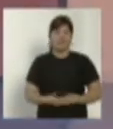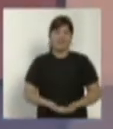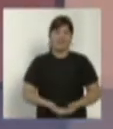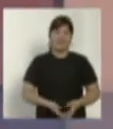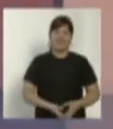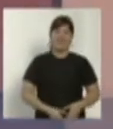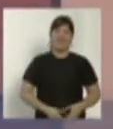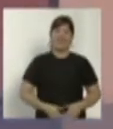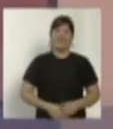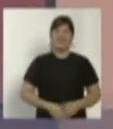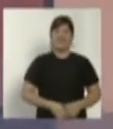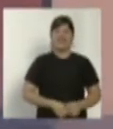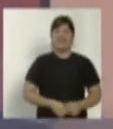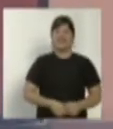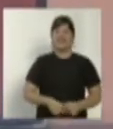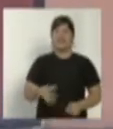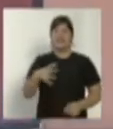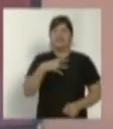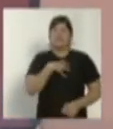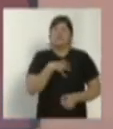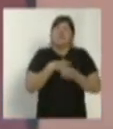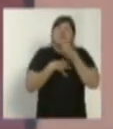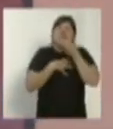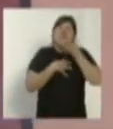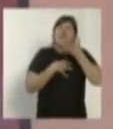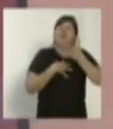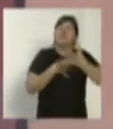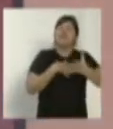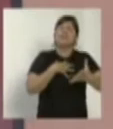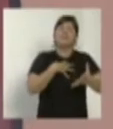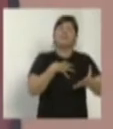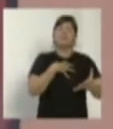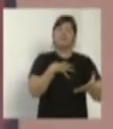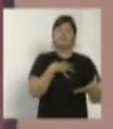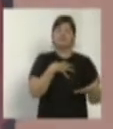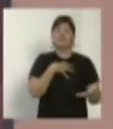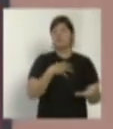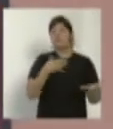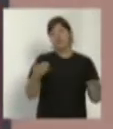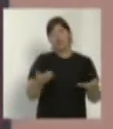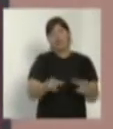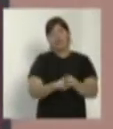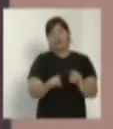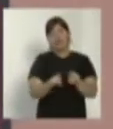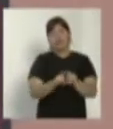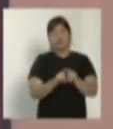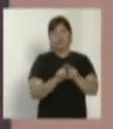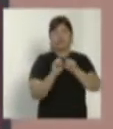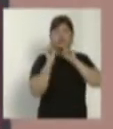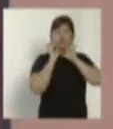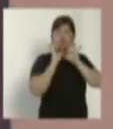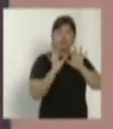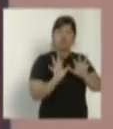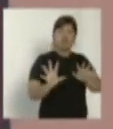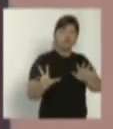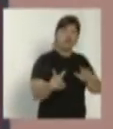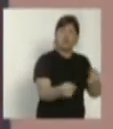E eu estou me sentindo tão bem. Mais ainda agora, com essa bênção de todos nós aqui.